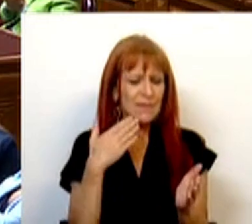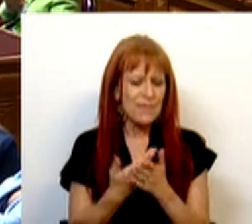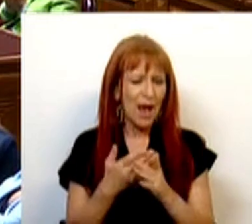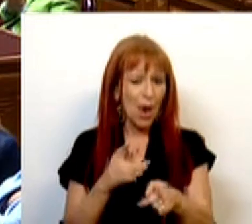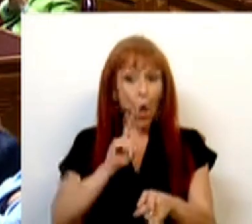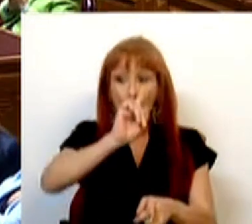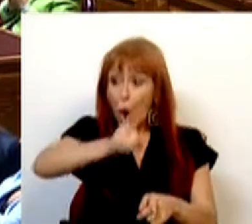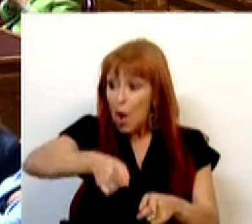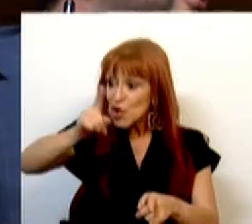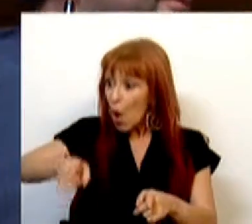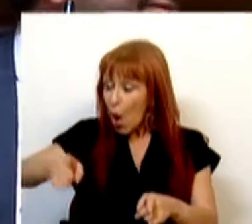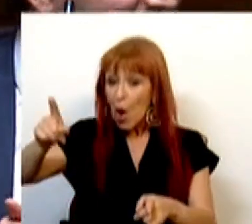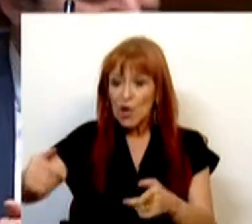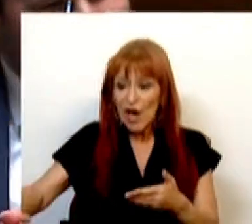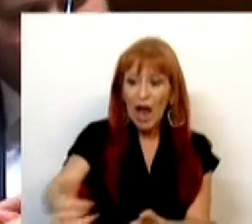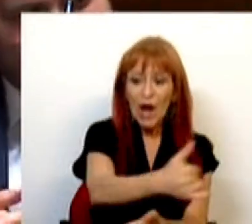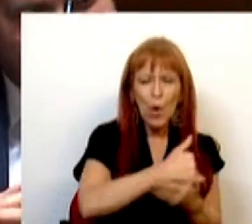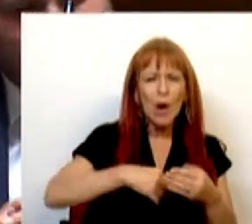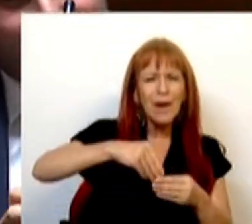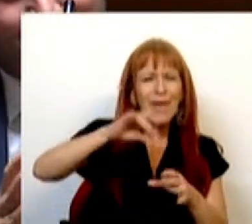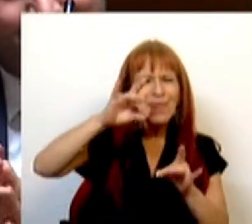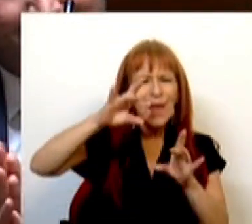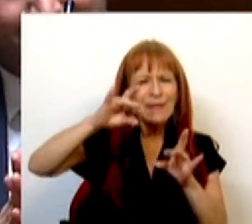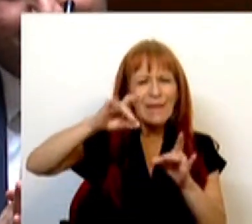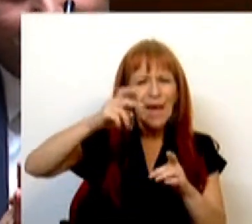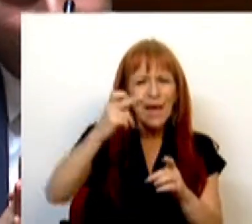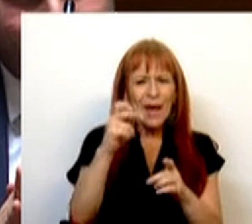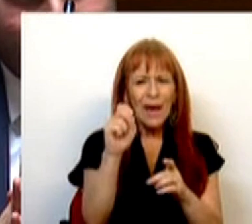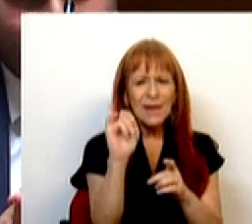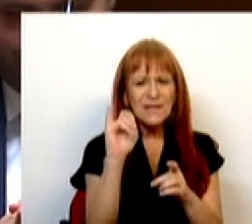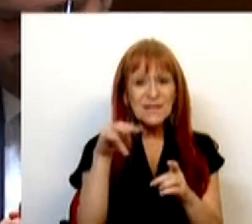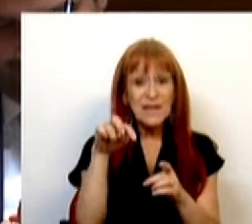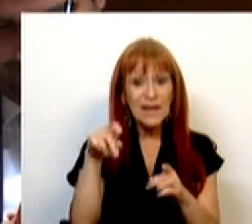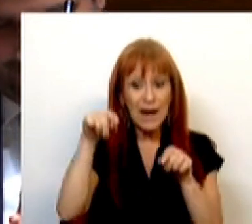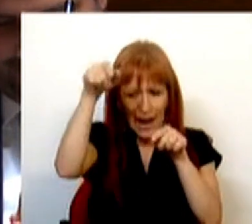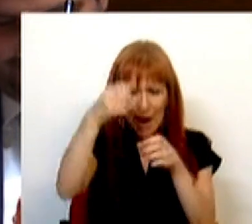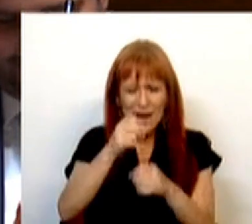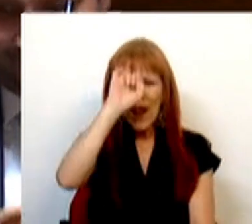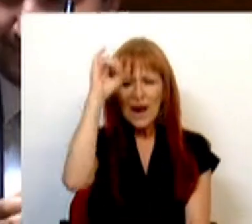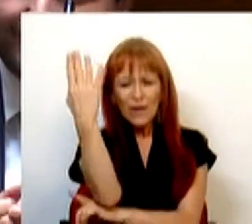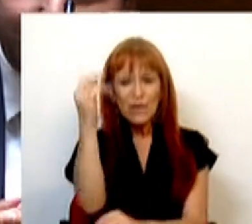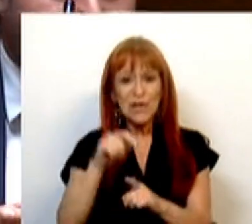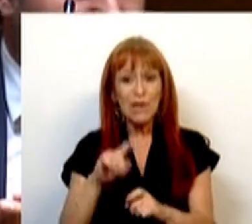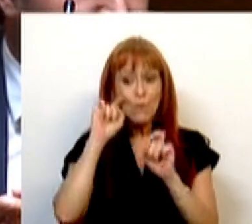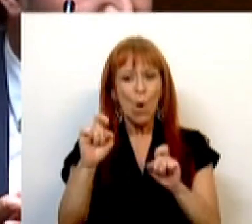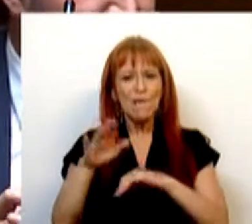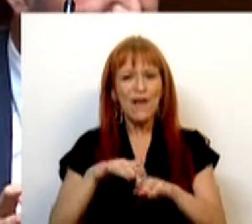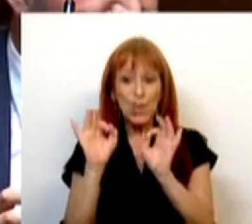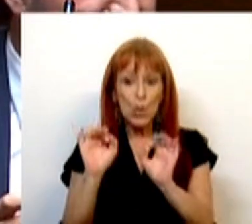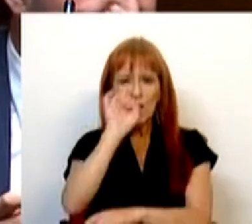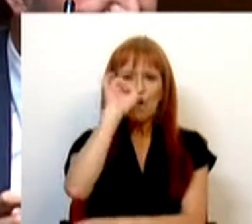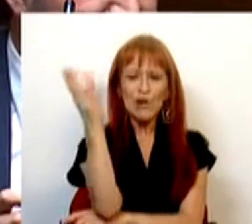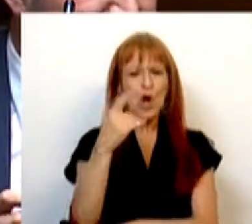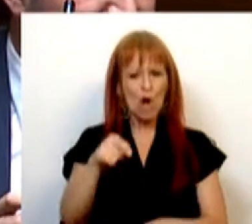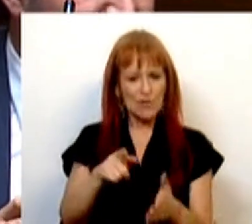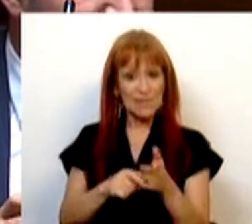para que aqueles que estão a recolher as resinas nas florestas façam de vigilância e cuidem da nossa floresta. É isso que